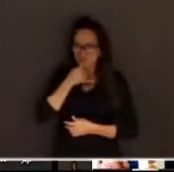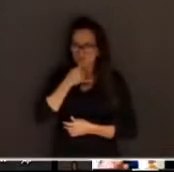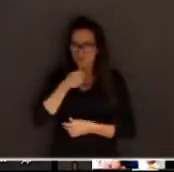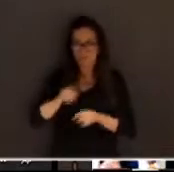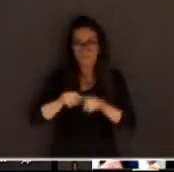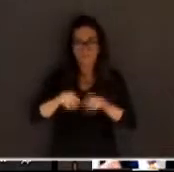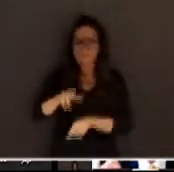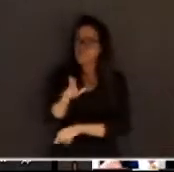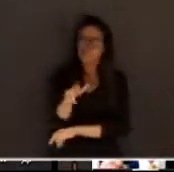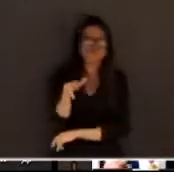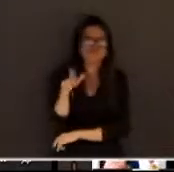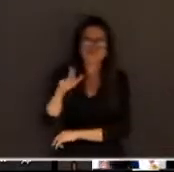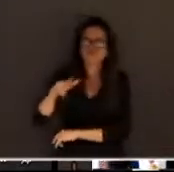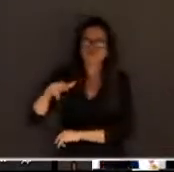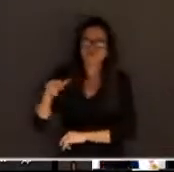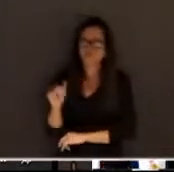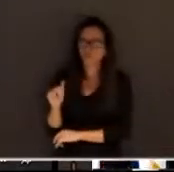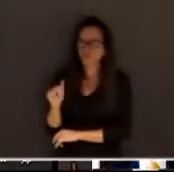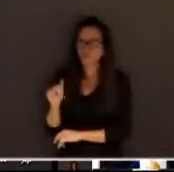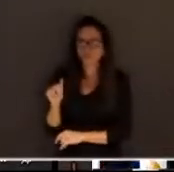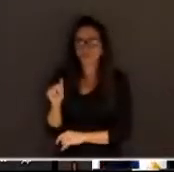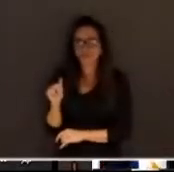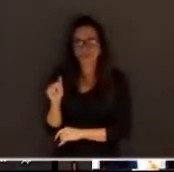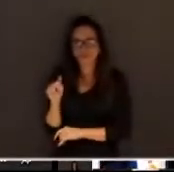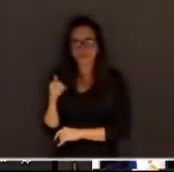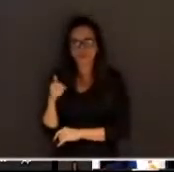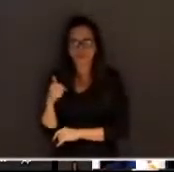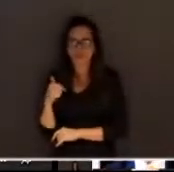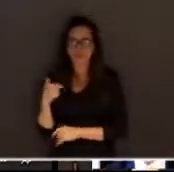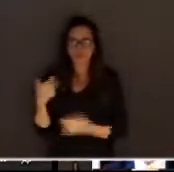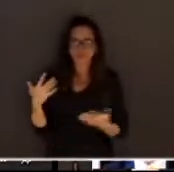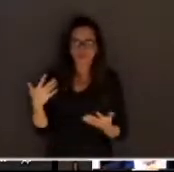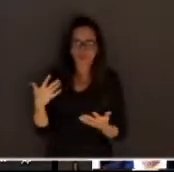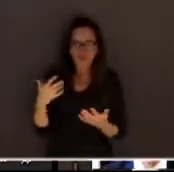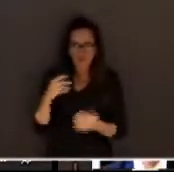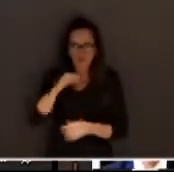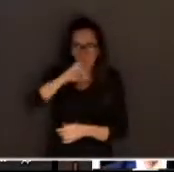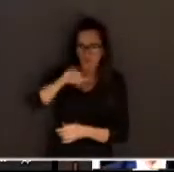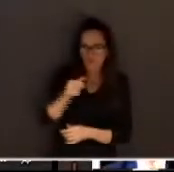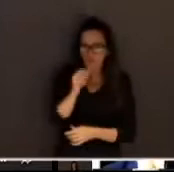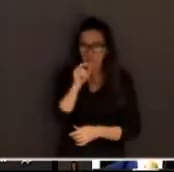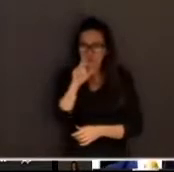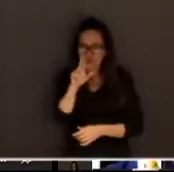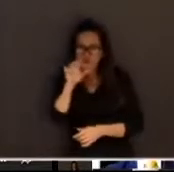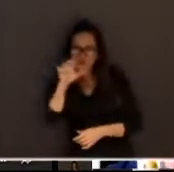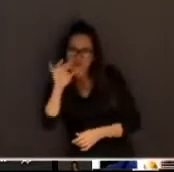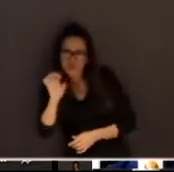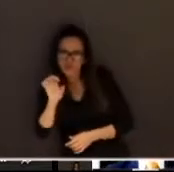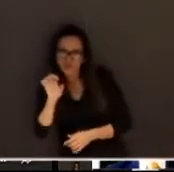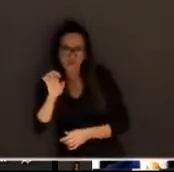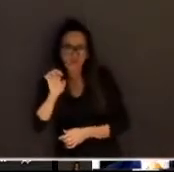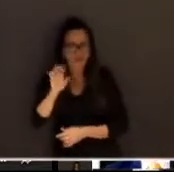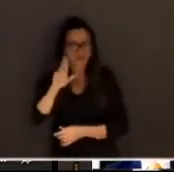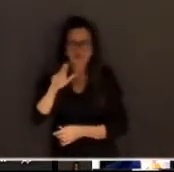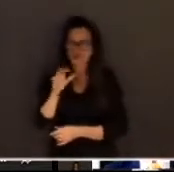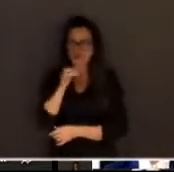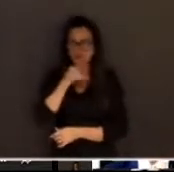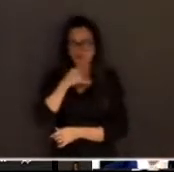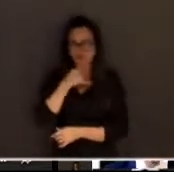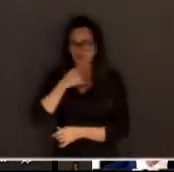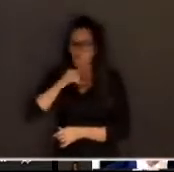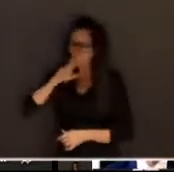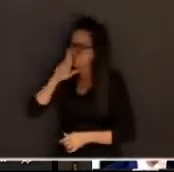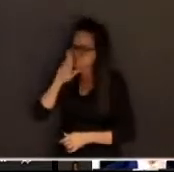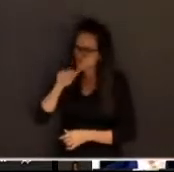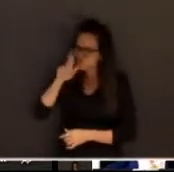nunca, neste tempo, me decepcionei com os vereditos dos jurados. Mesmo nos casos em que eu encontrei